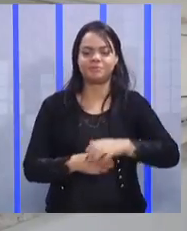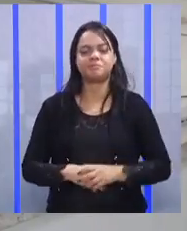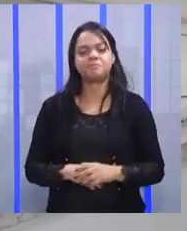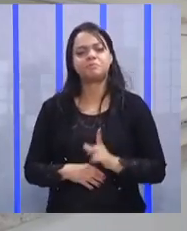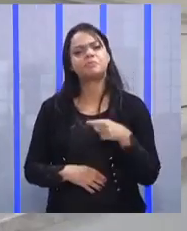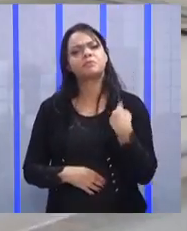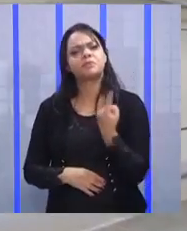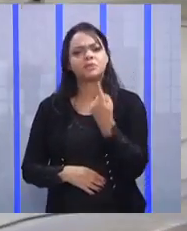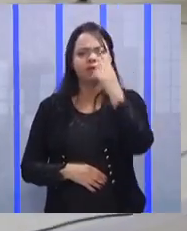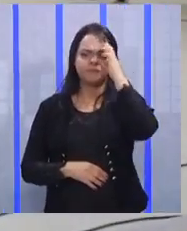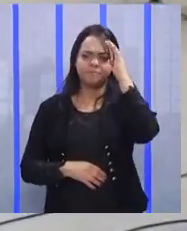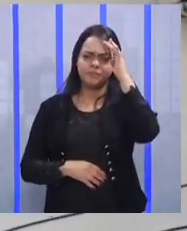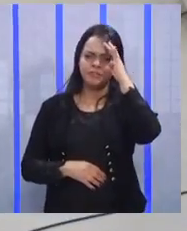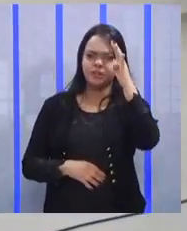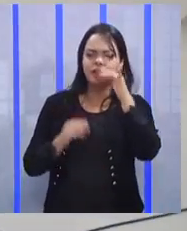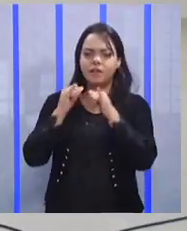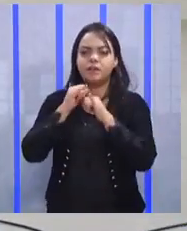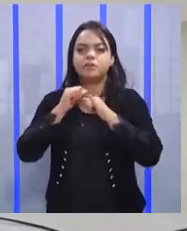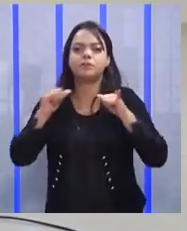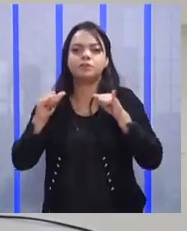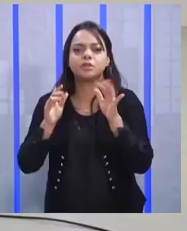a notícia do fim do mundo